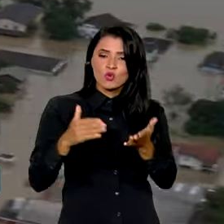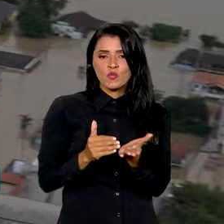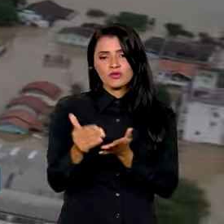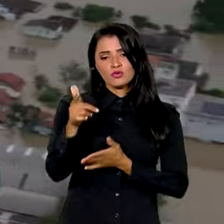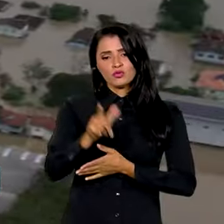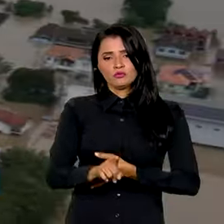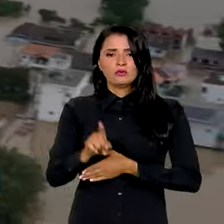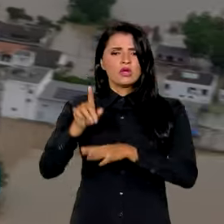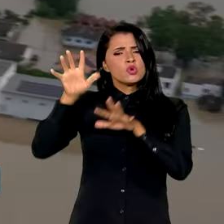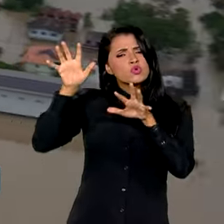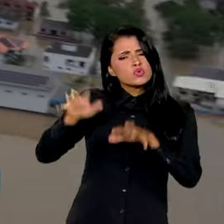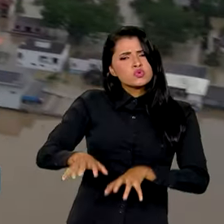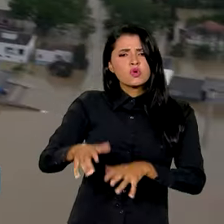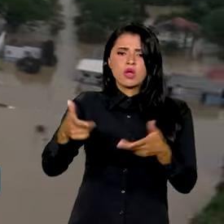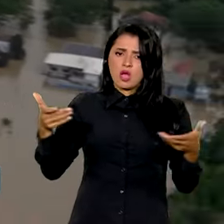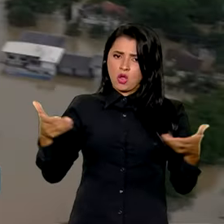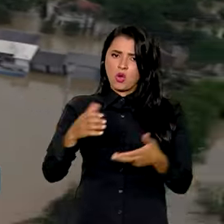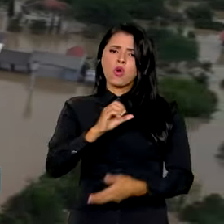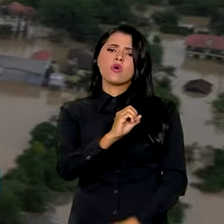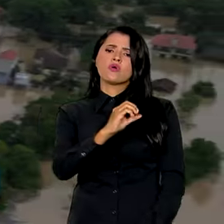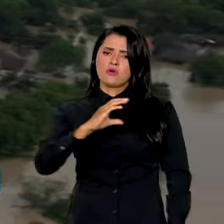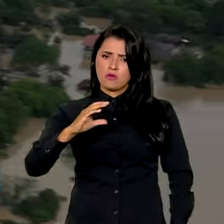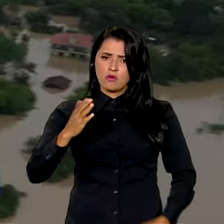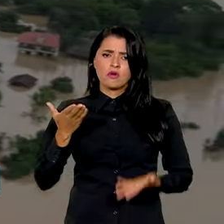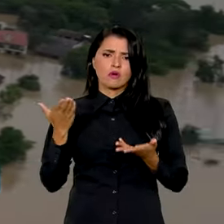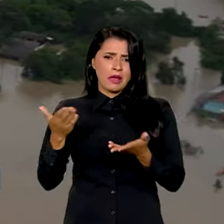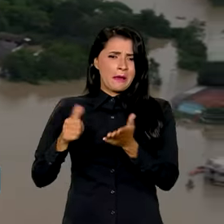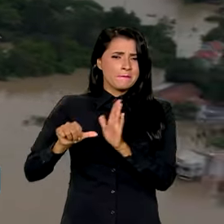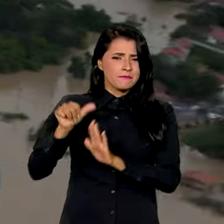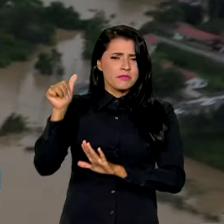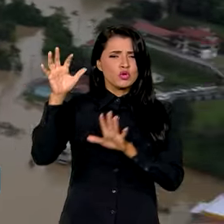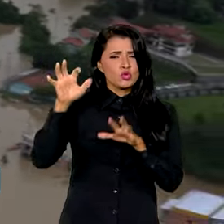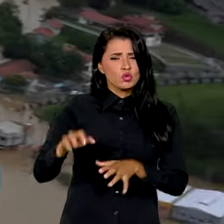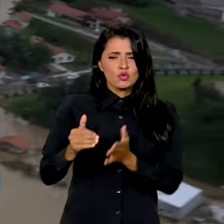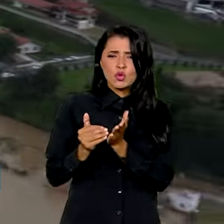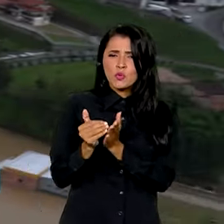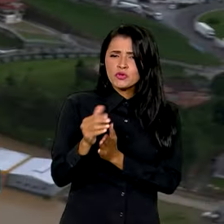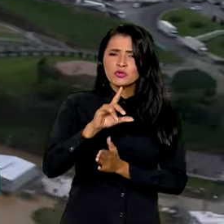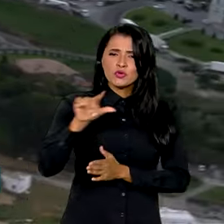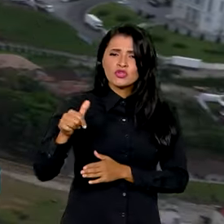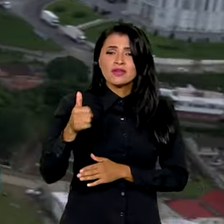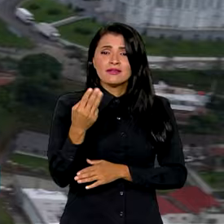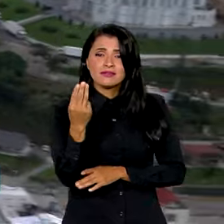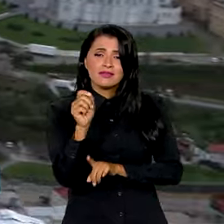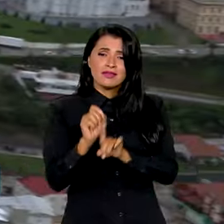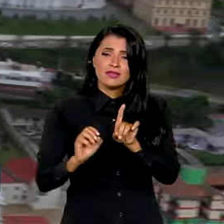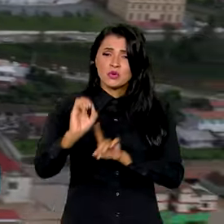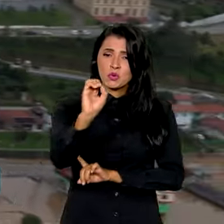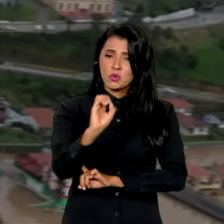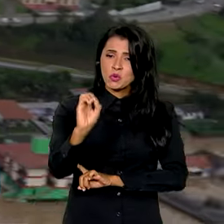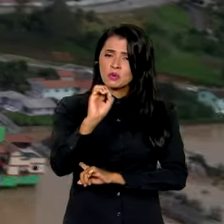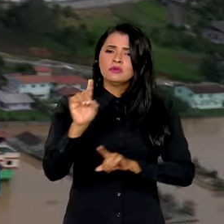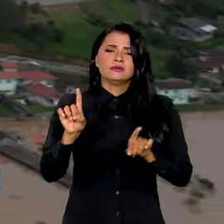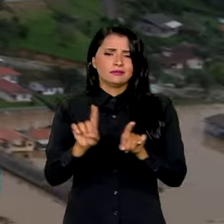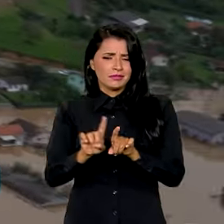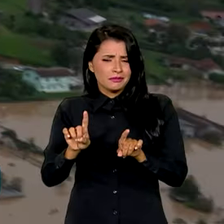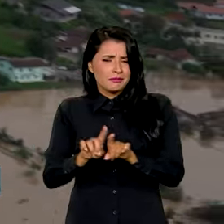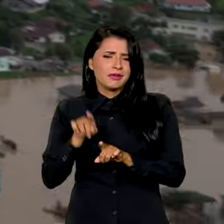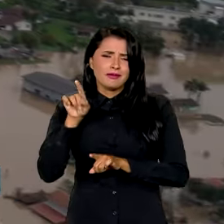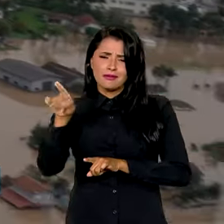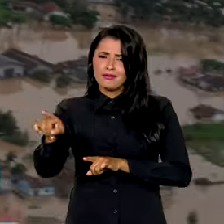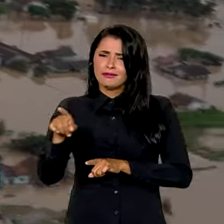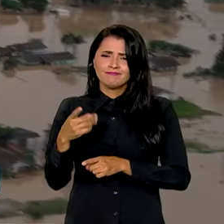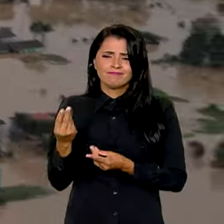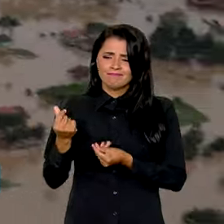tempestades agora estão em Santa Catarina. As primeiras chuvas começaram no dia 3 de outubro, também causando